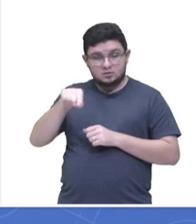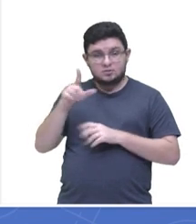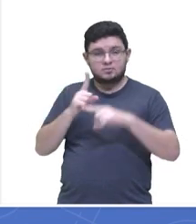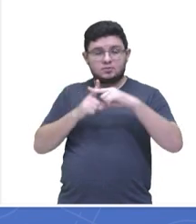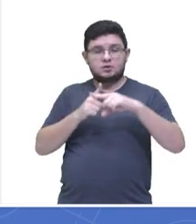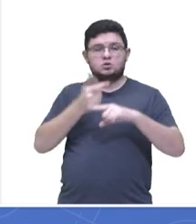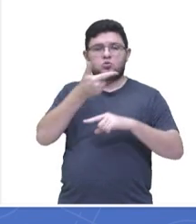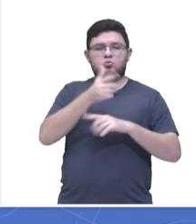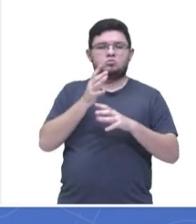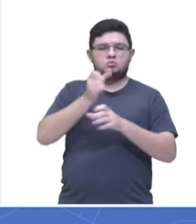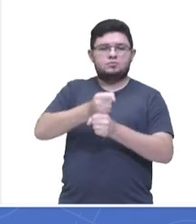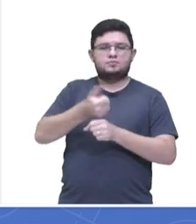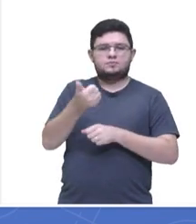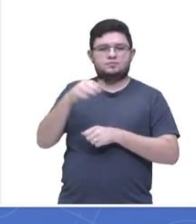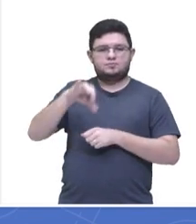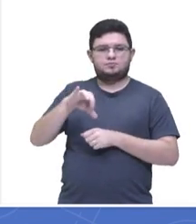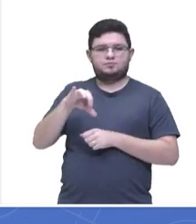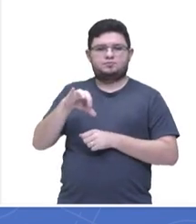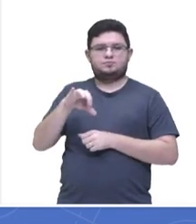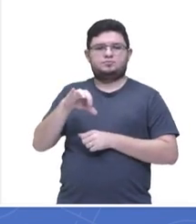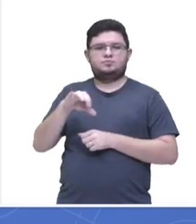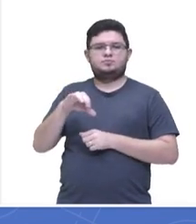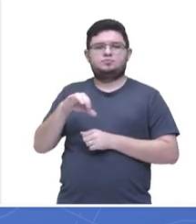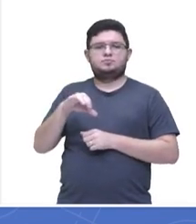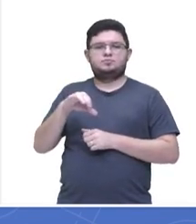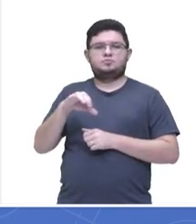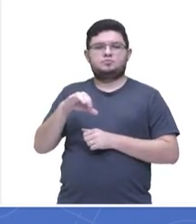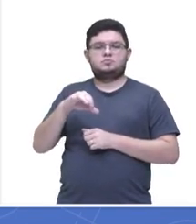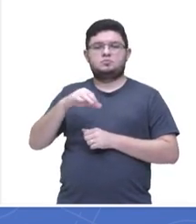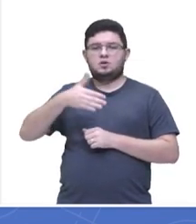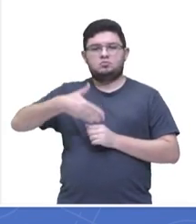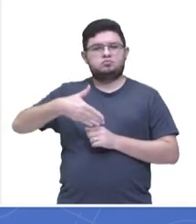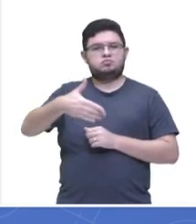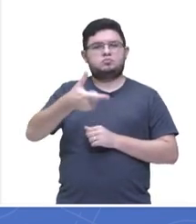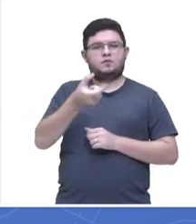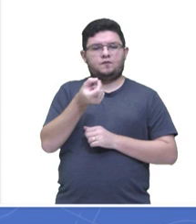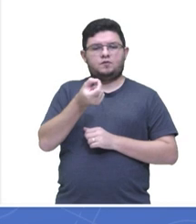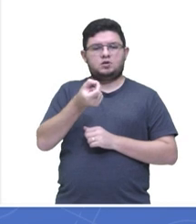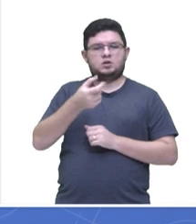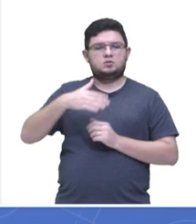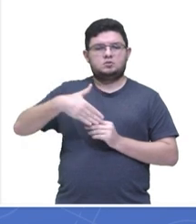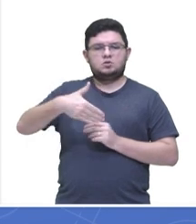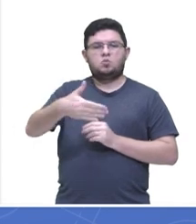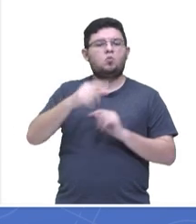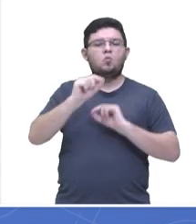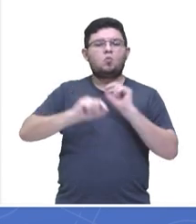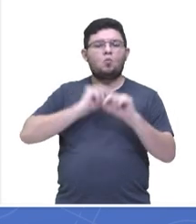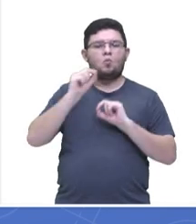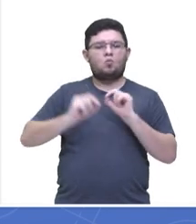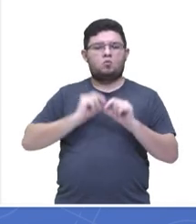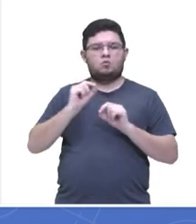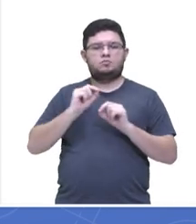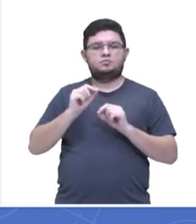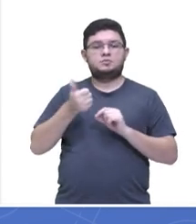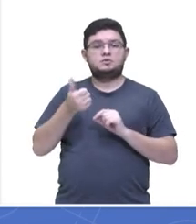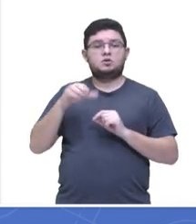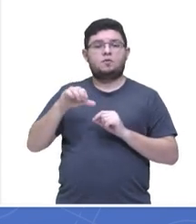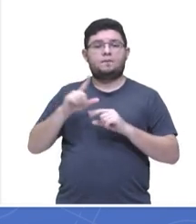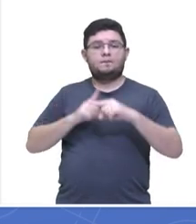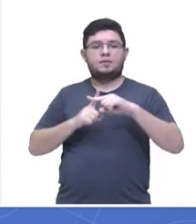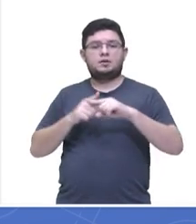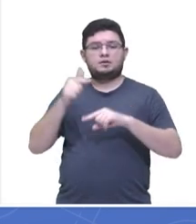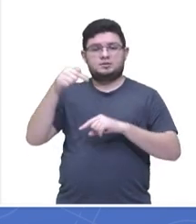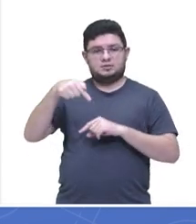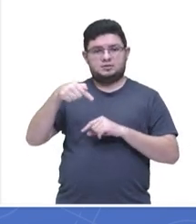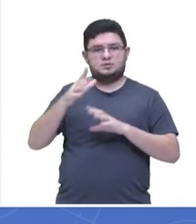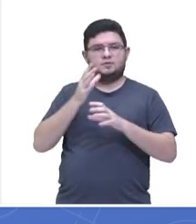é 19 e do 20ª em diante, reparem que 19 mais 7 é